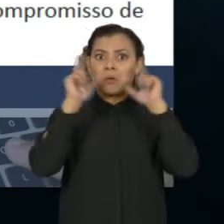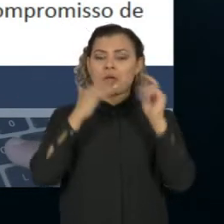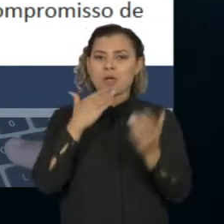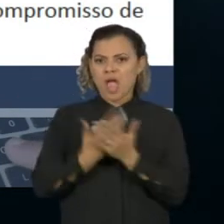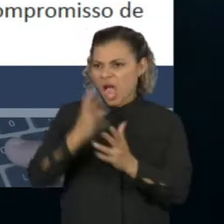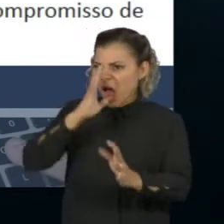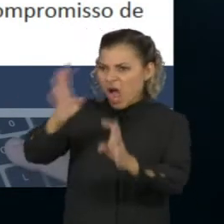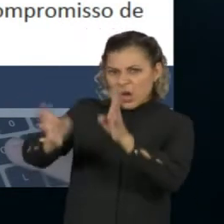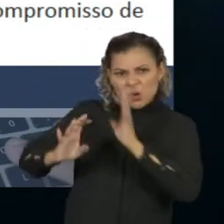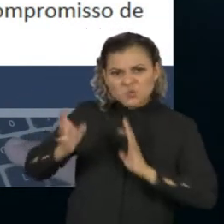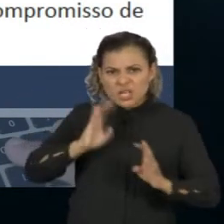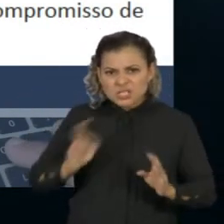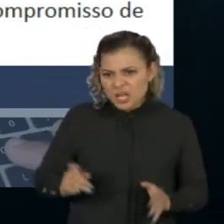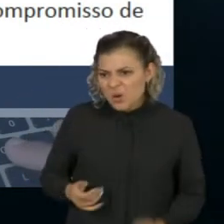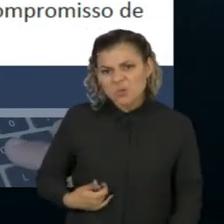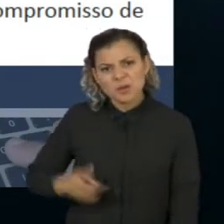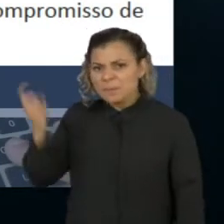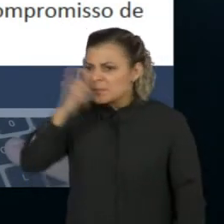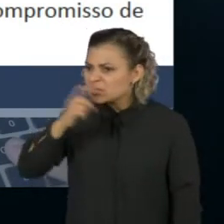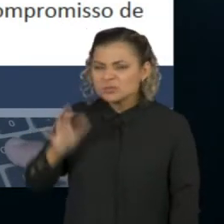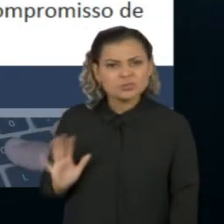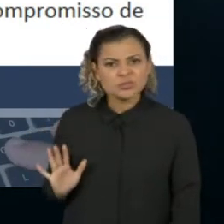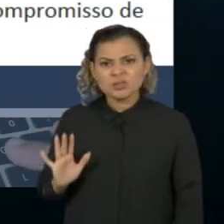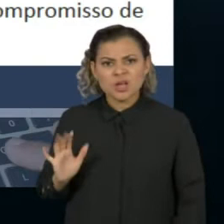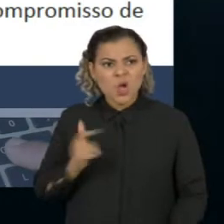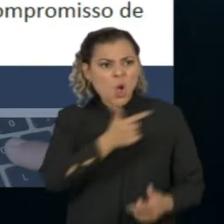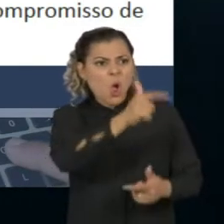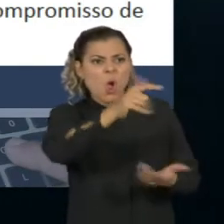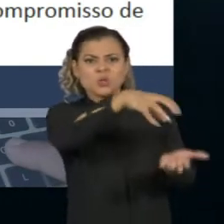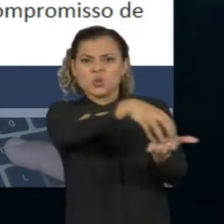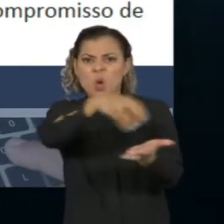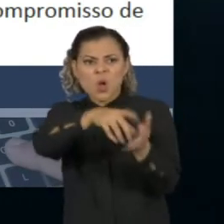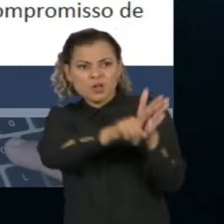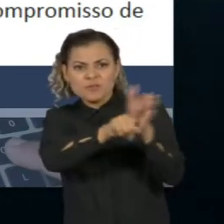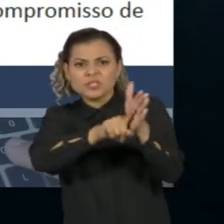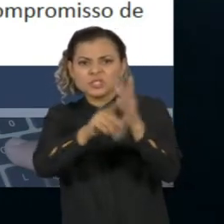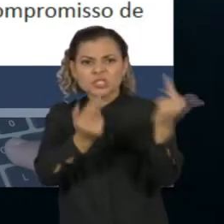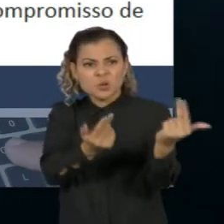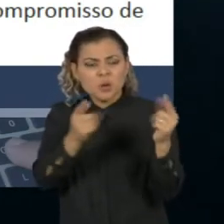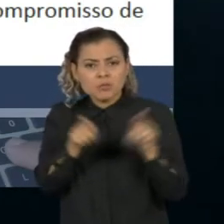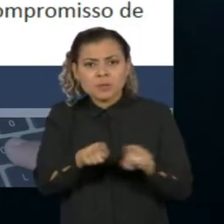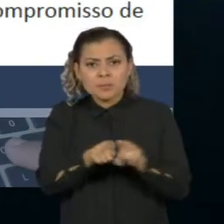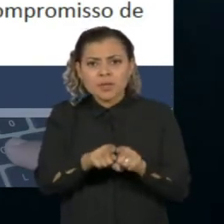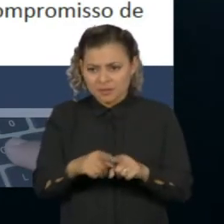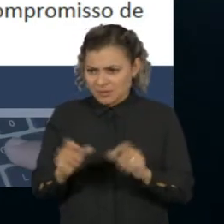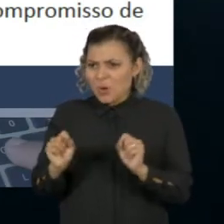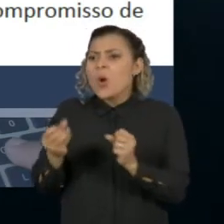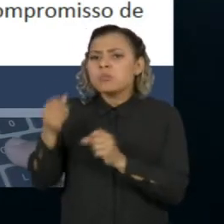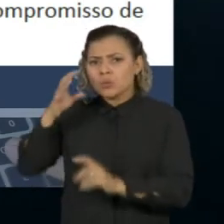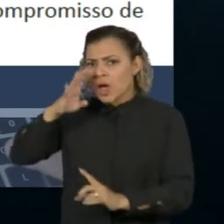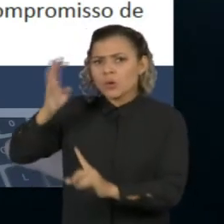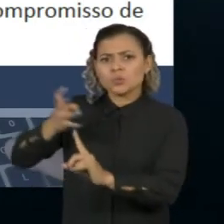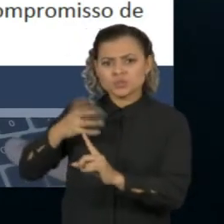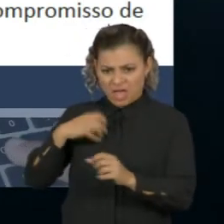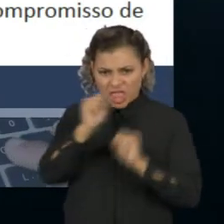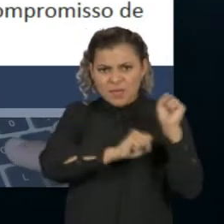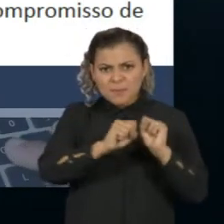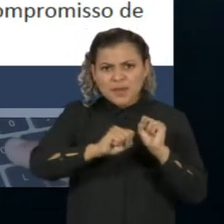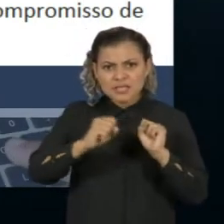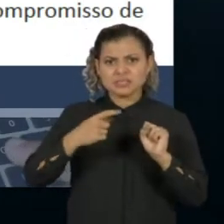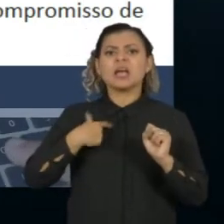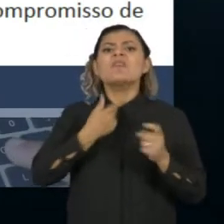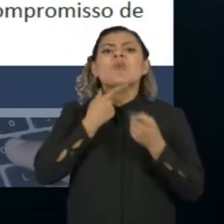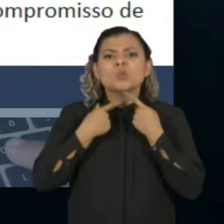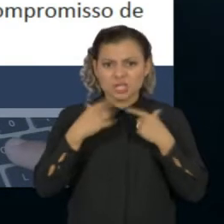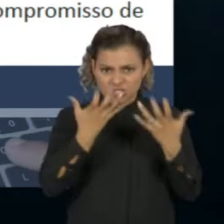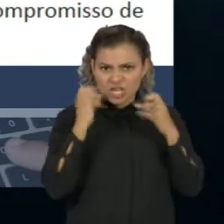as acusações de dolo. Destacou que outros órgãos investigam o caso e considerou prematuro apontar que a empresa assumiu um